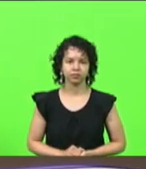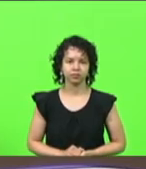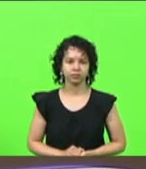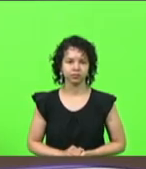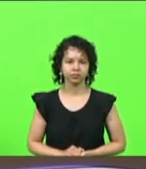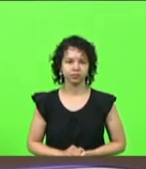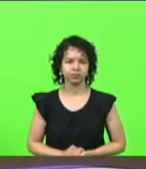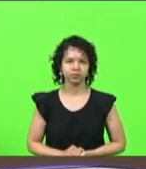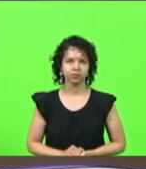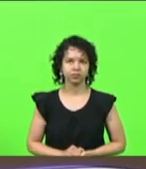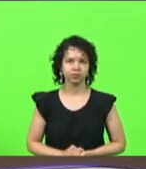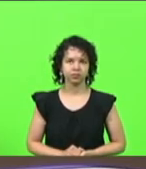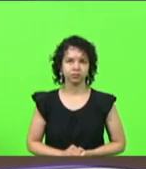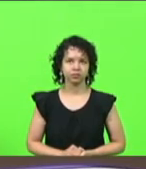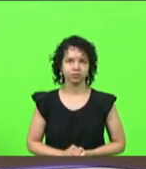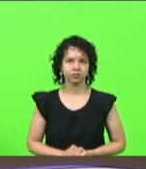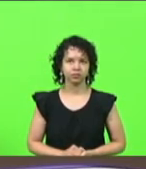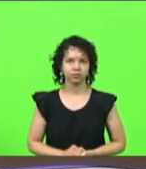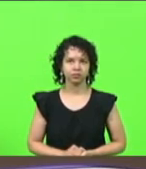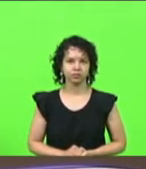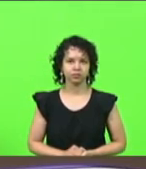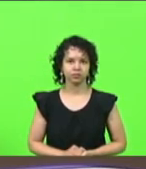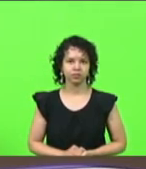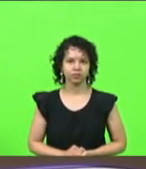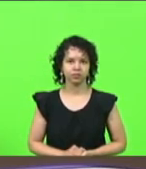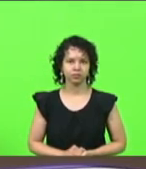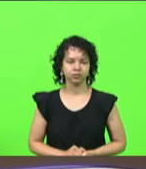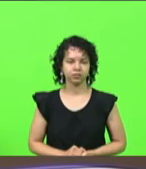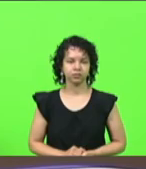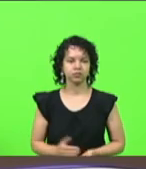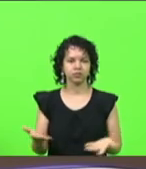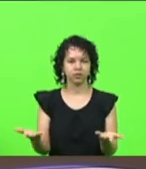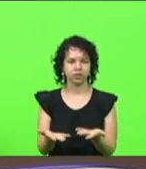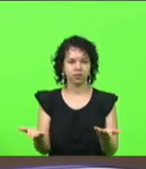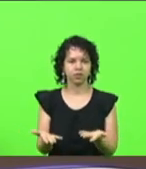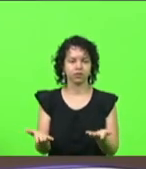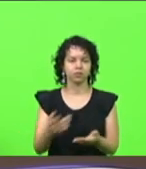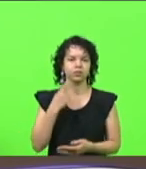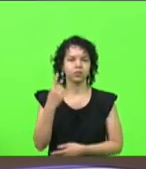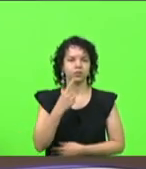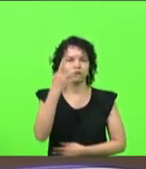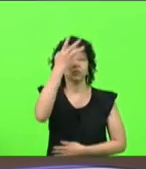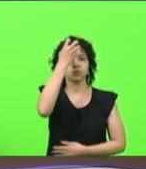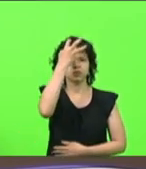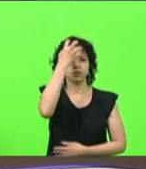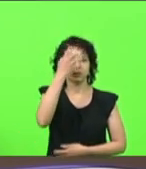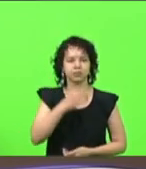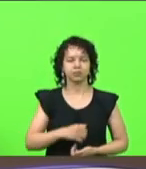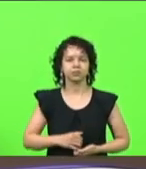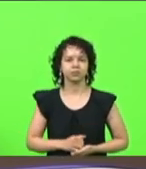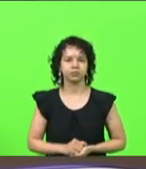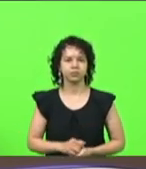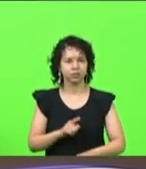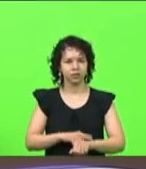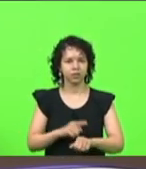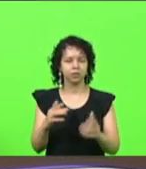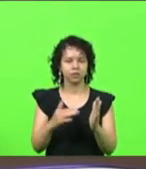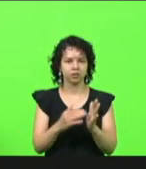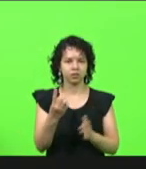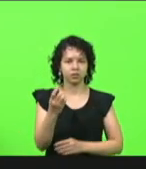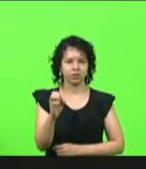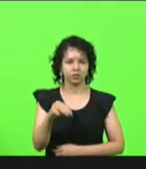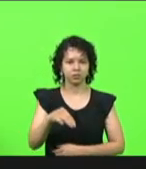Aí. Bom, com a palavra agora o deputado Ismael dos Santos, por um tempo de até 10 minutos.